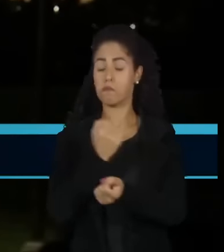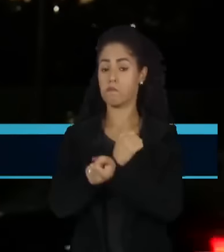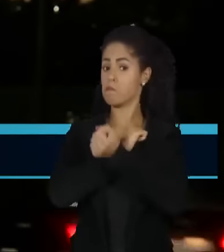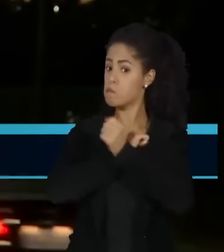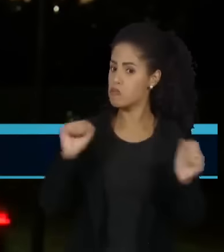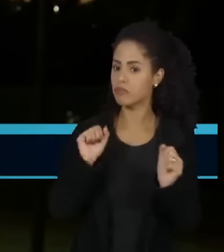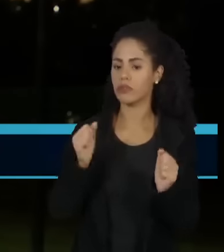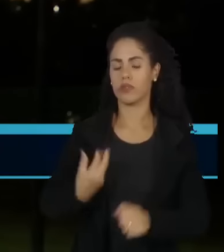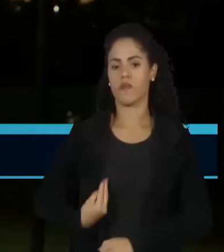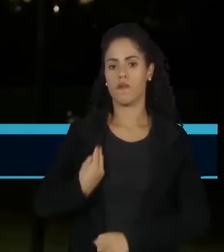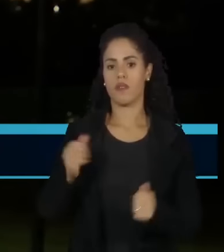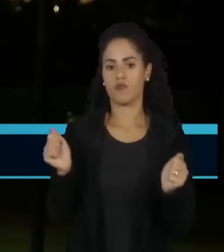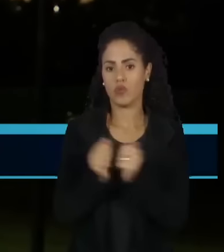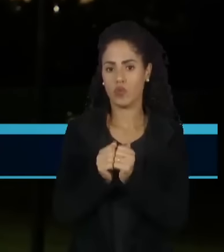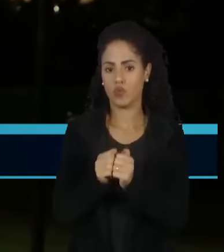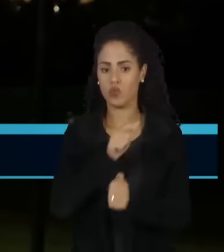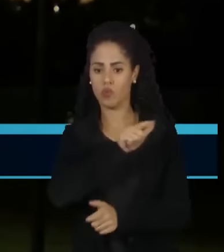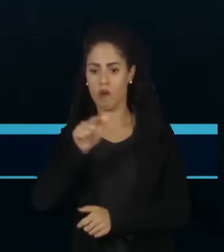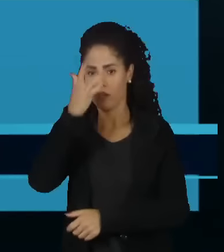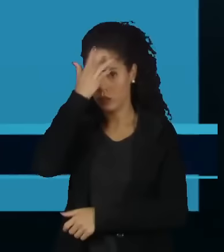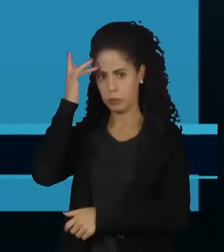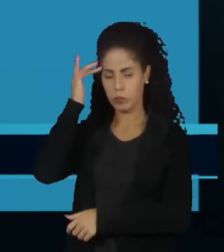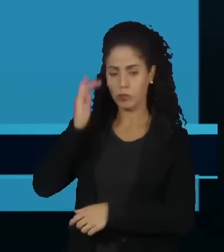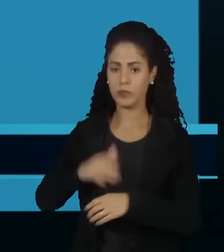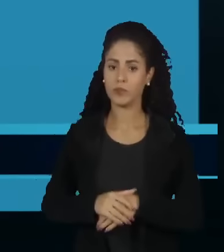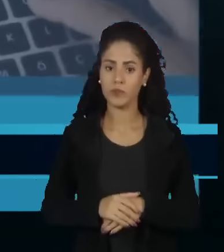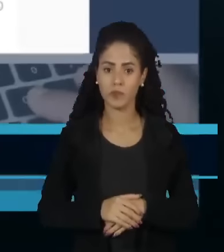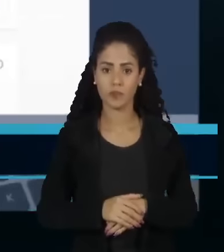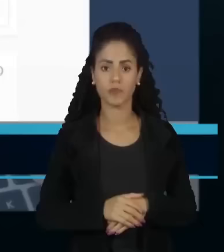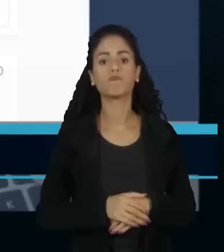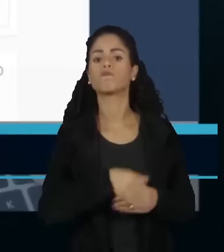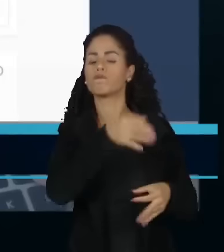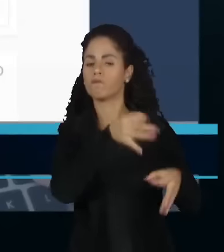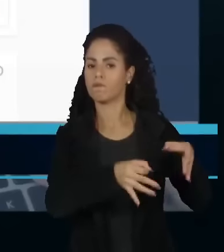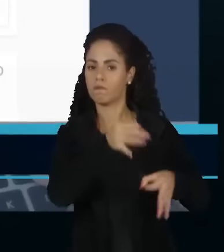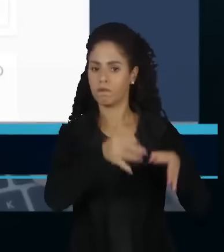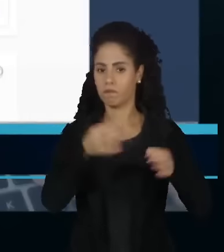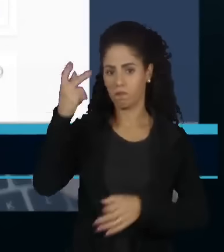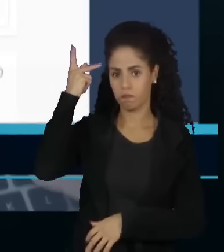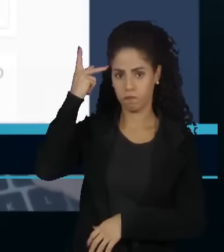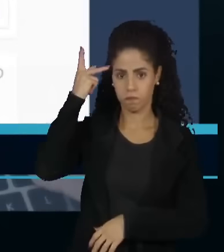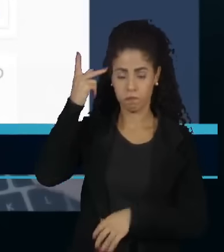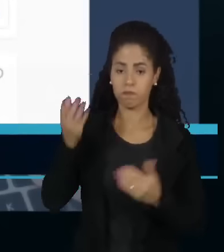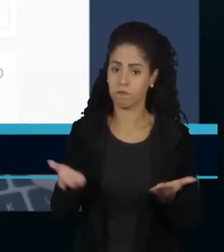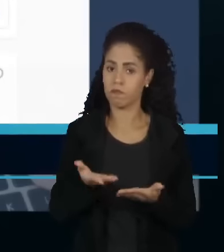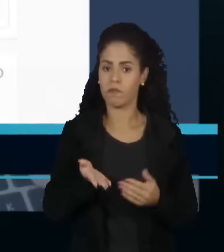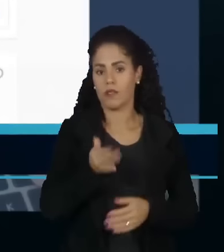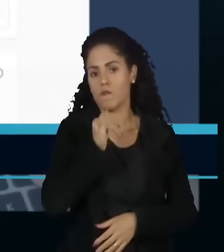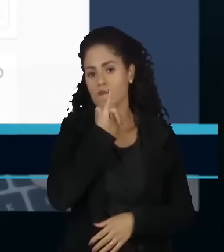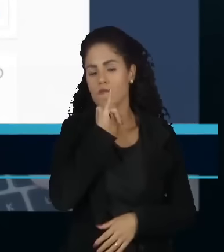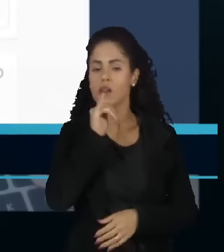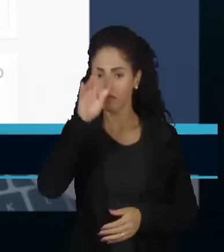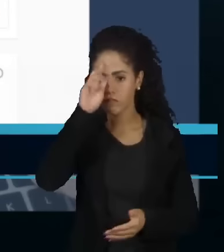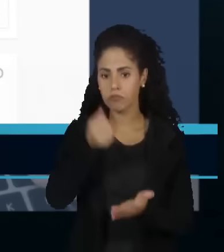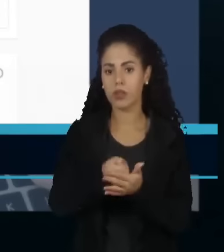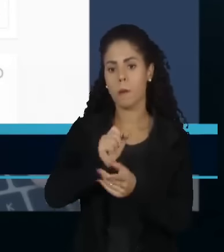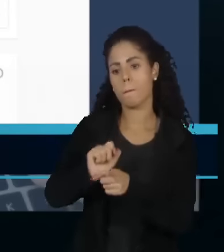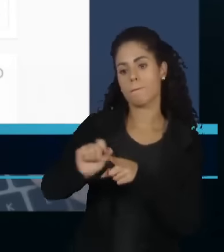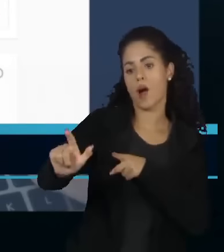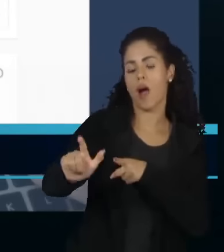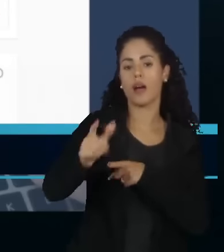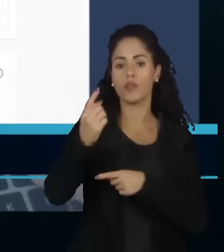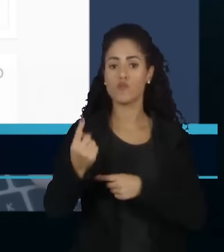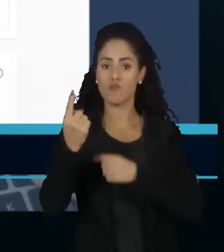convivência com os demais condôminos. O Tribunal de Justiça de São Paulo, por exemplo, determinou a expulsão de uma